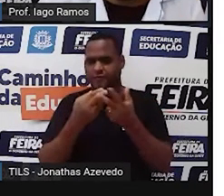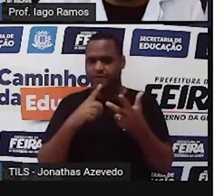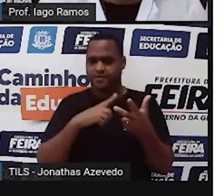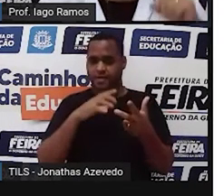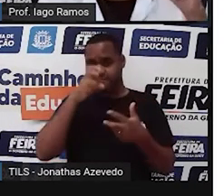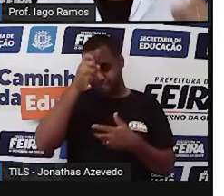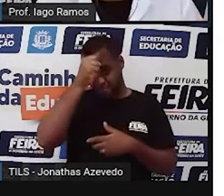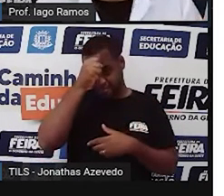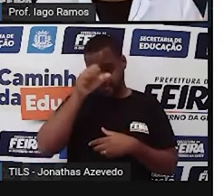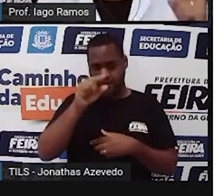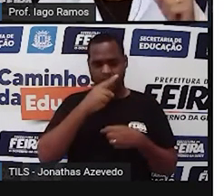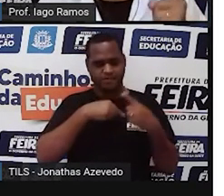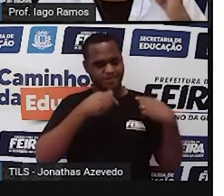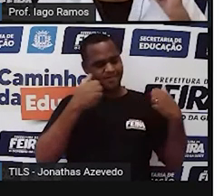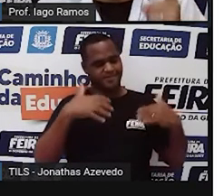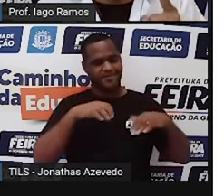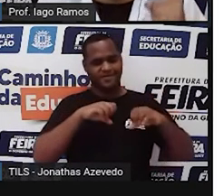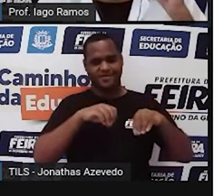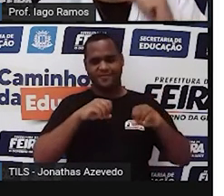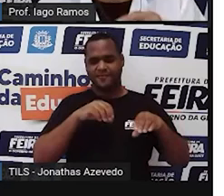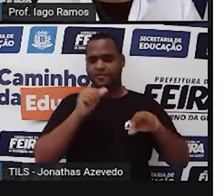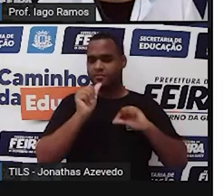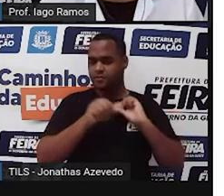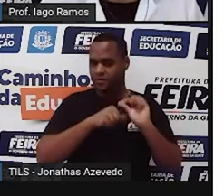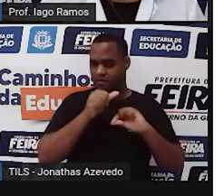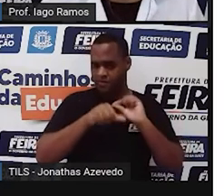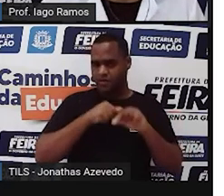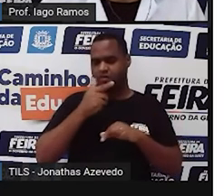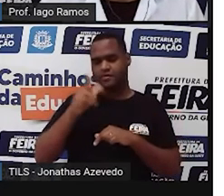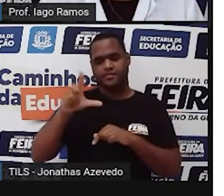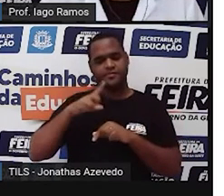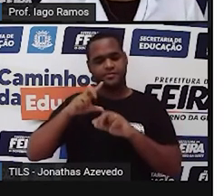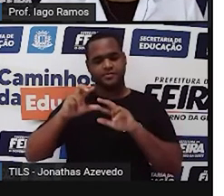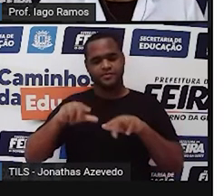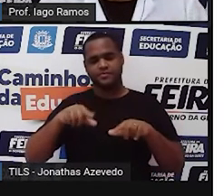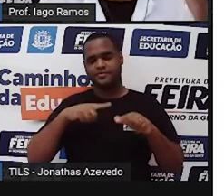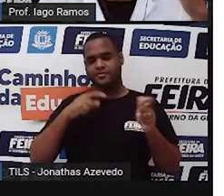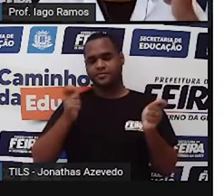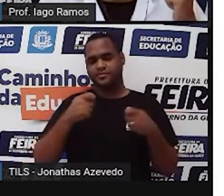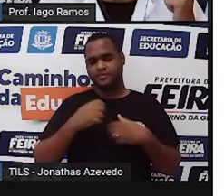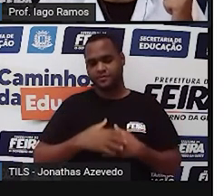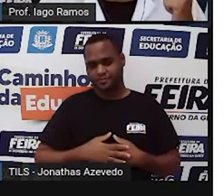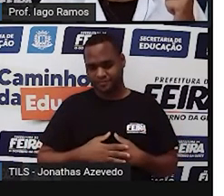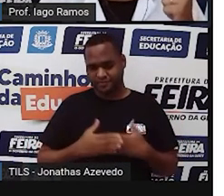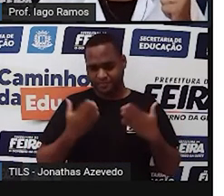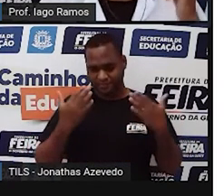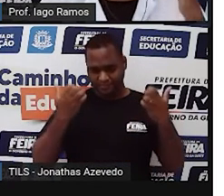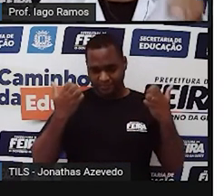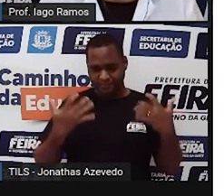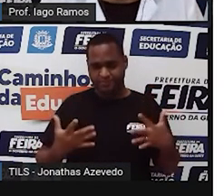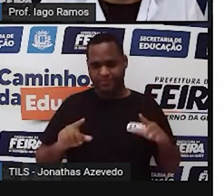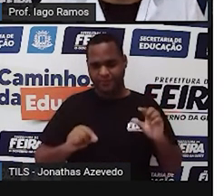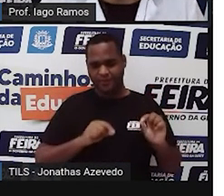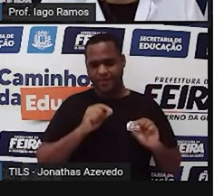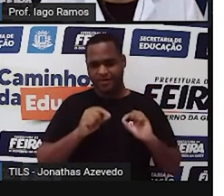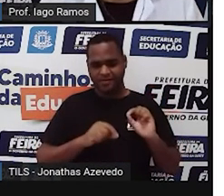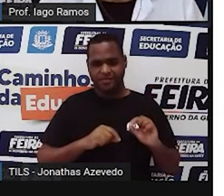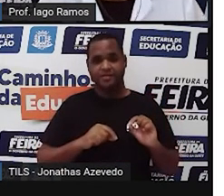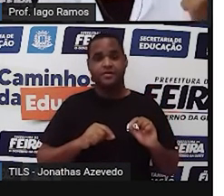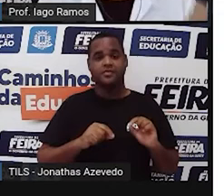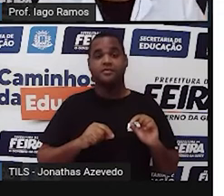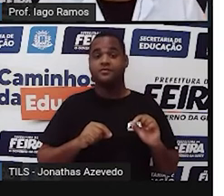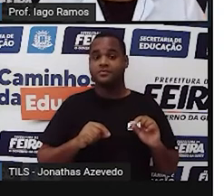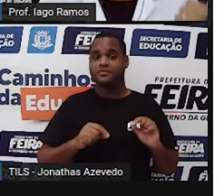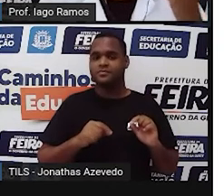aprendeu na aula anterior sobre transformar medidas de volume, certo? Vem com nós aqui, vem conosco, né?